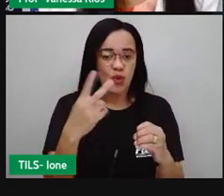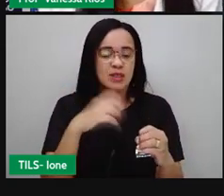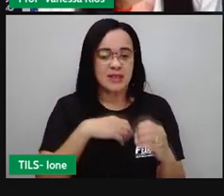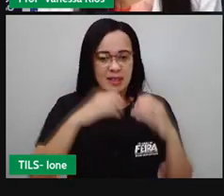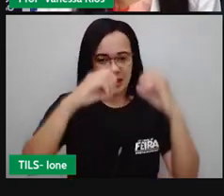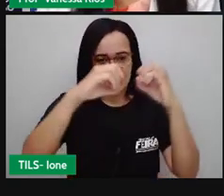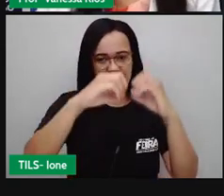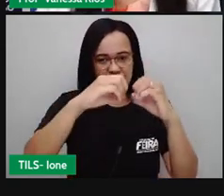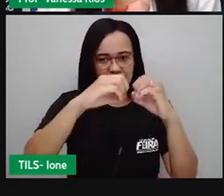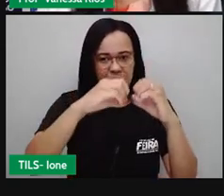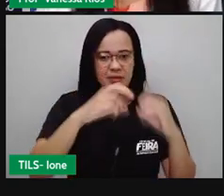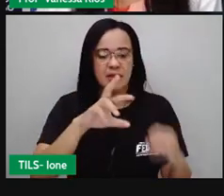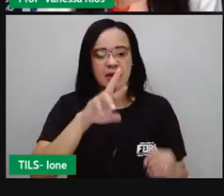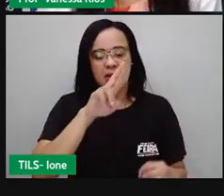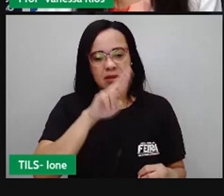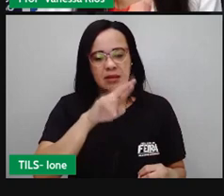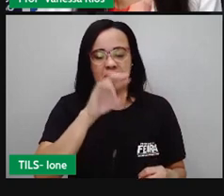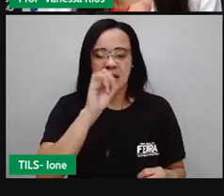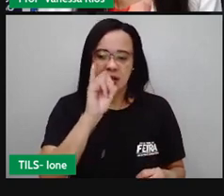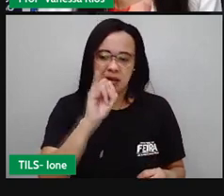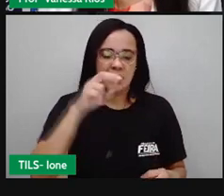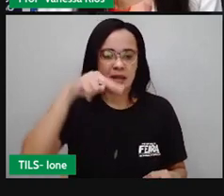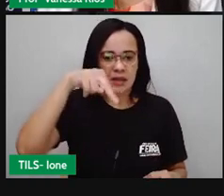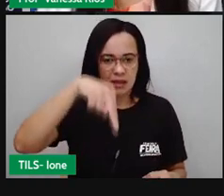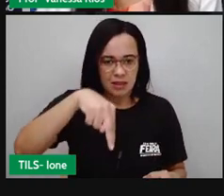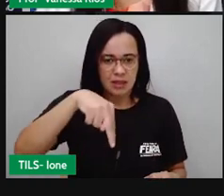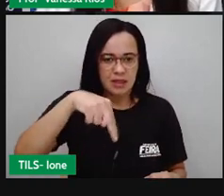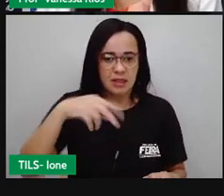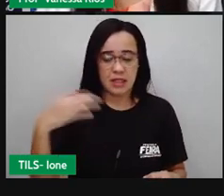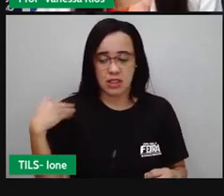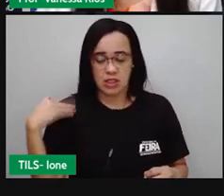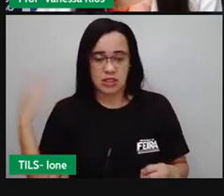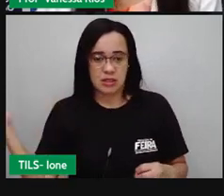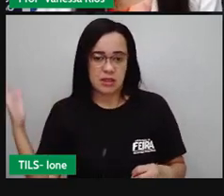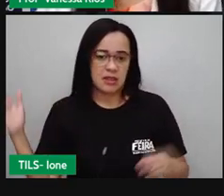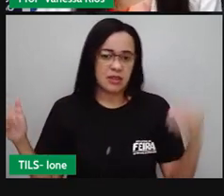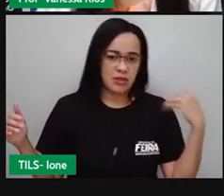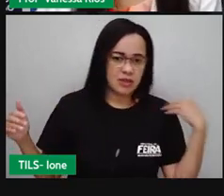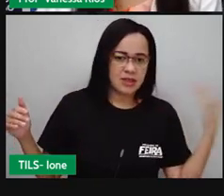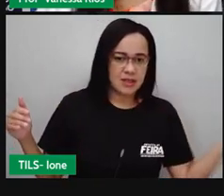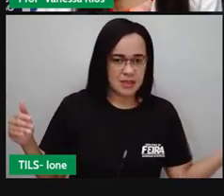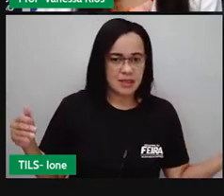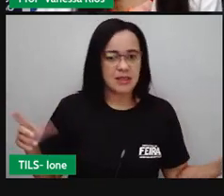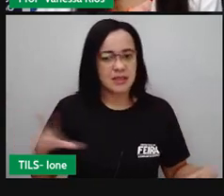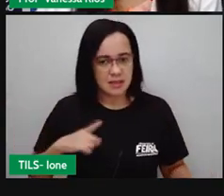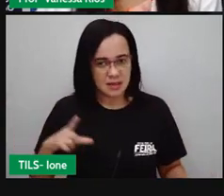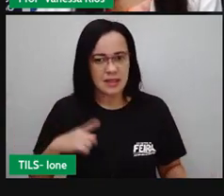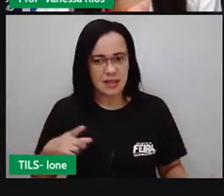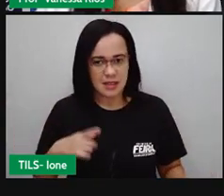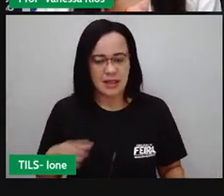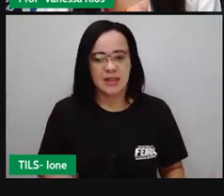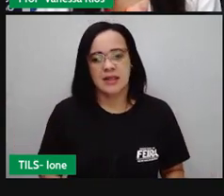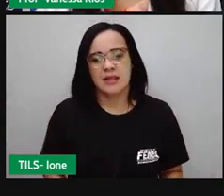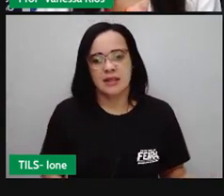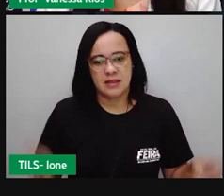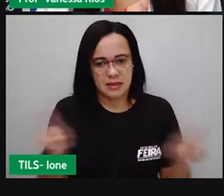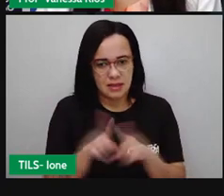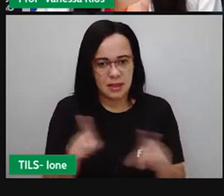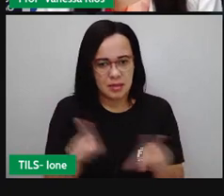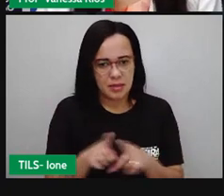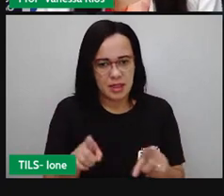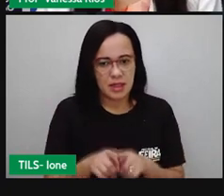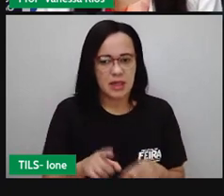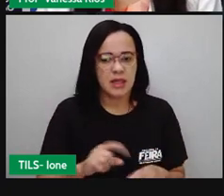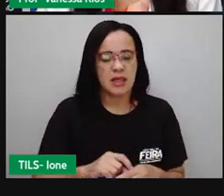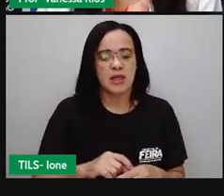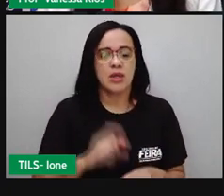direito e o rim esquerdo. E também a uretra. Que já é o canal onde vai ser